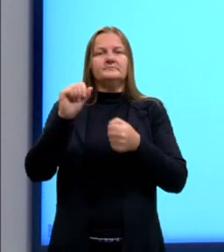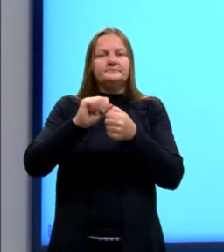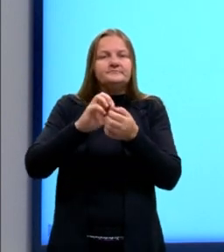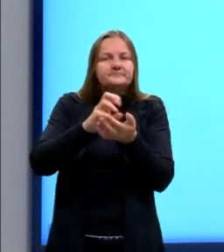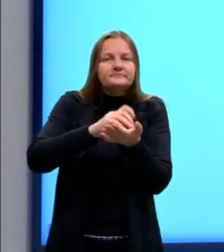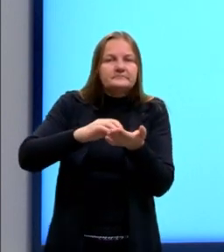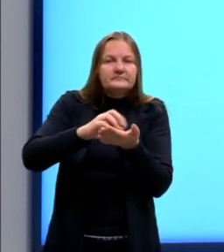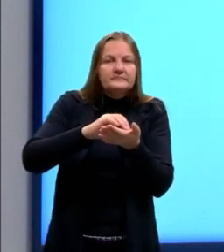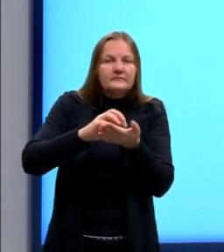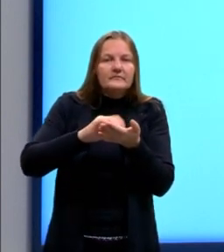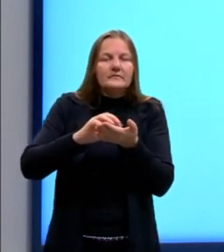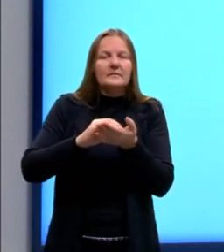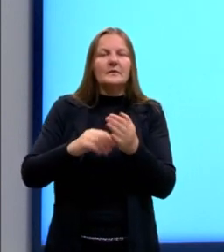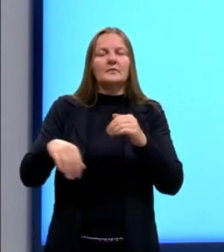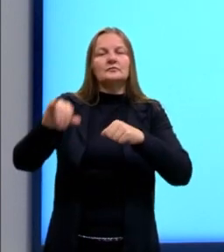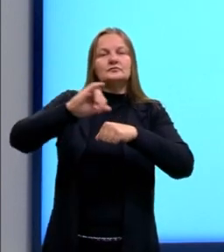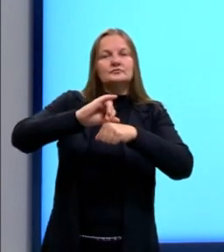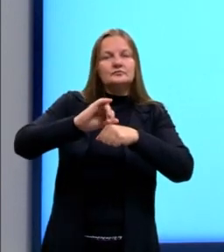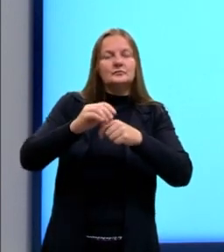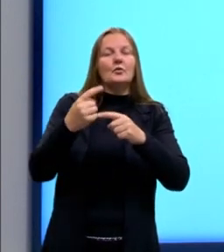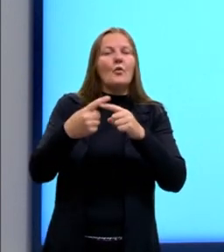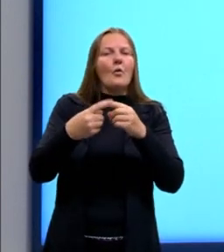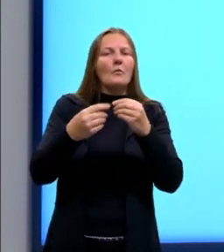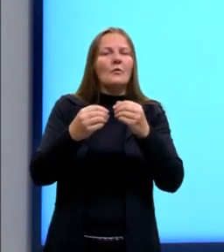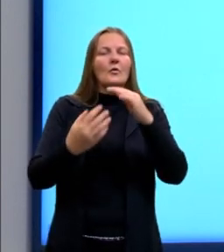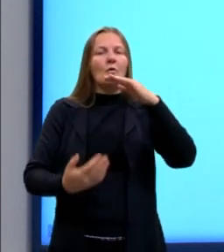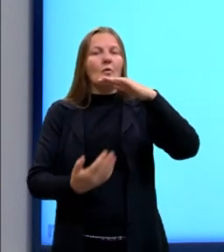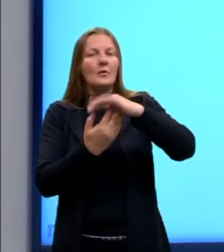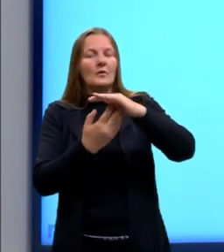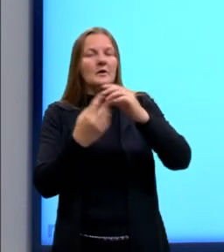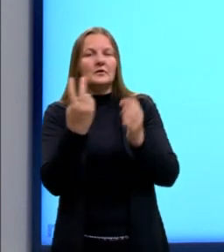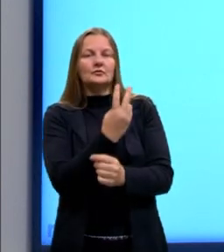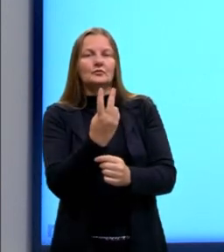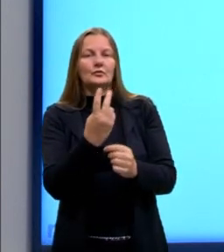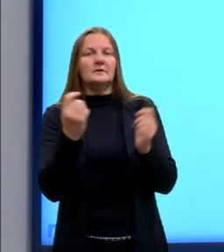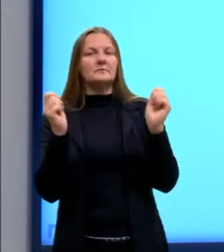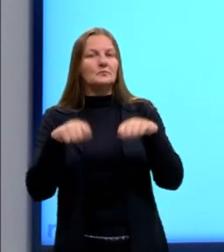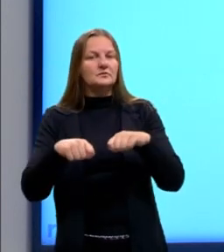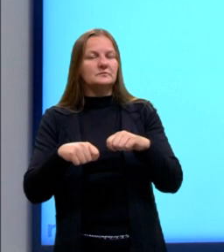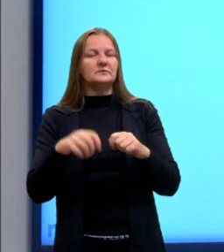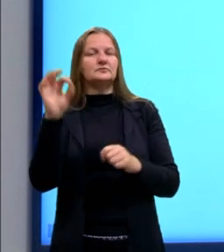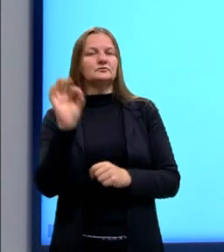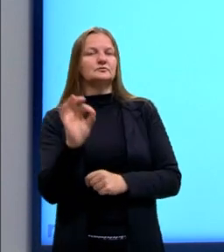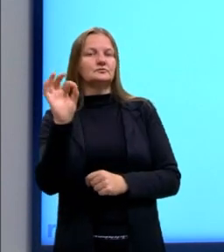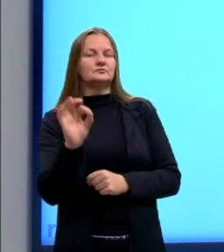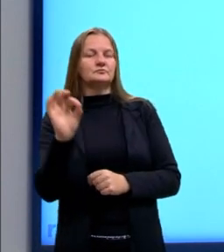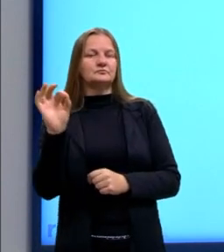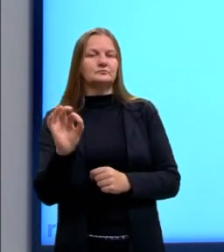calcular em cima da frequência máxima essas duas porcentagens.